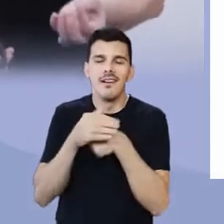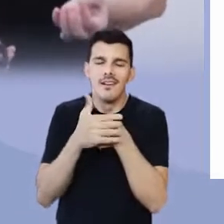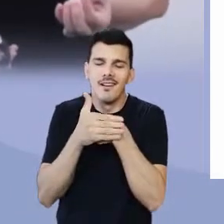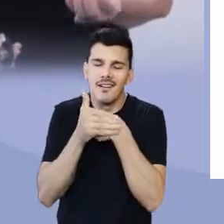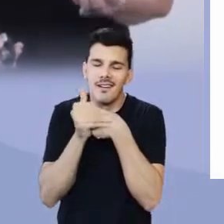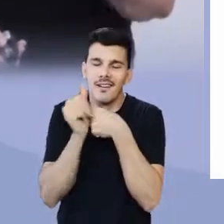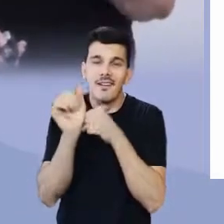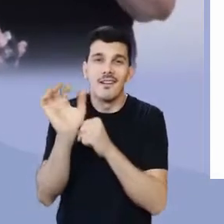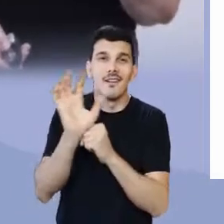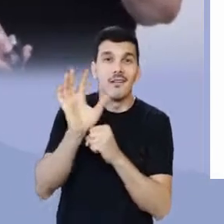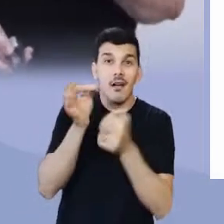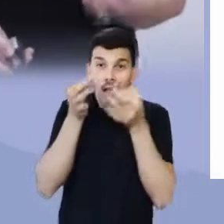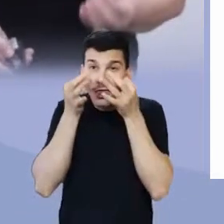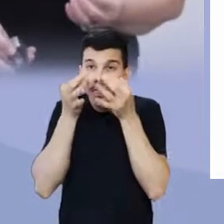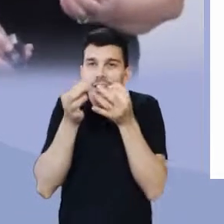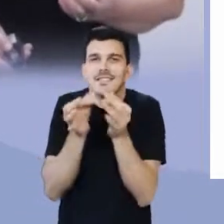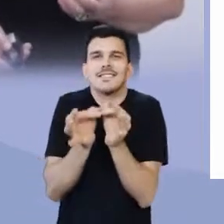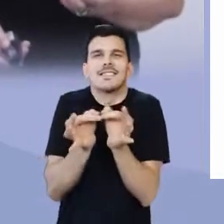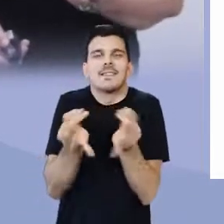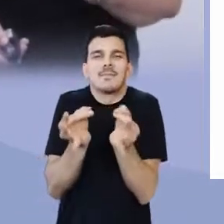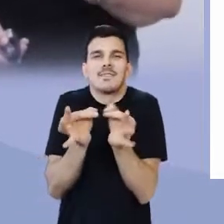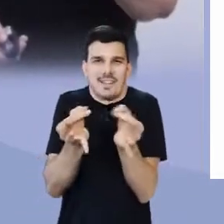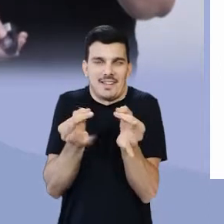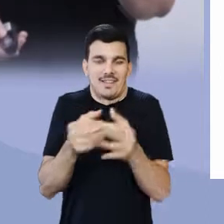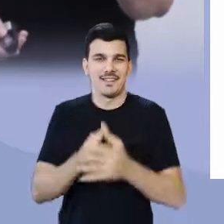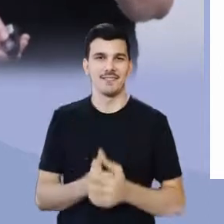carinho, atenções pequenas.